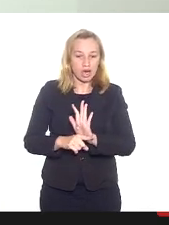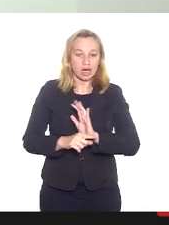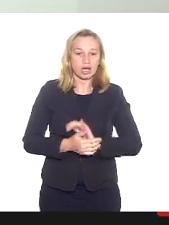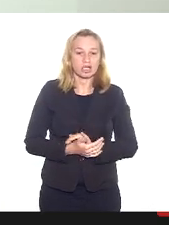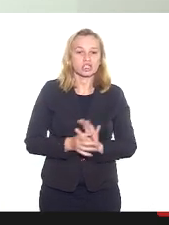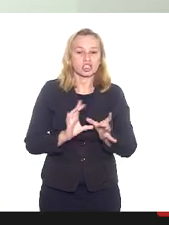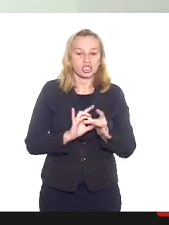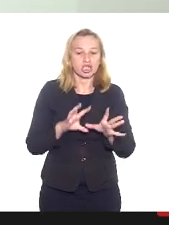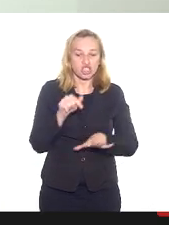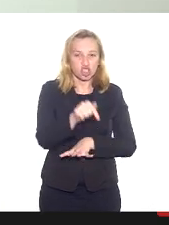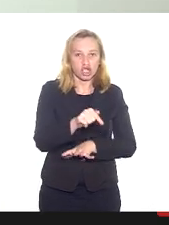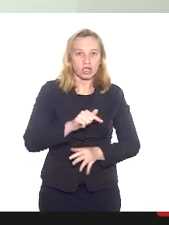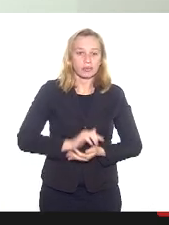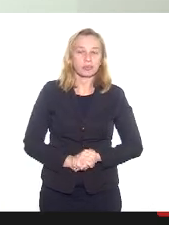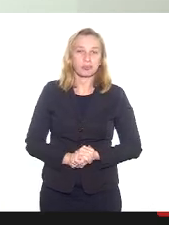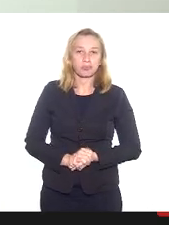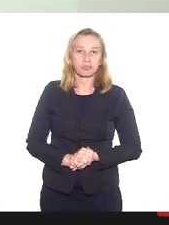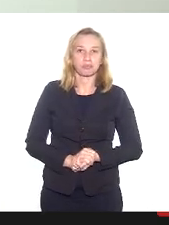a gente já deixa aqui como